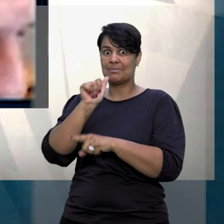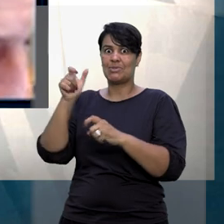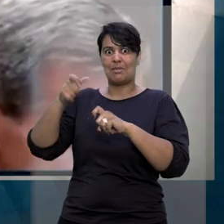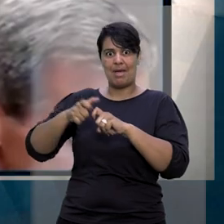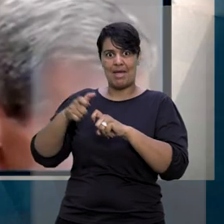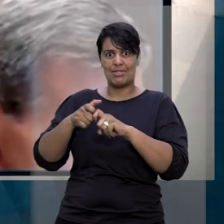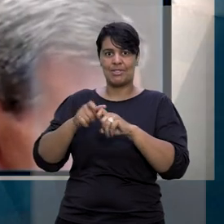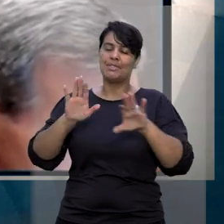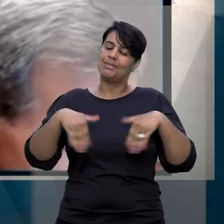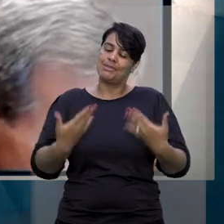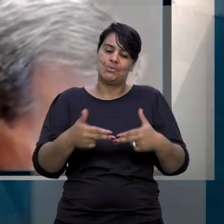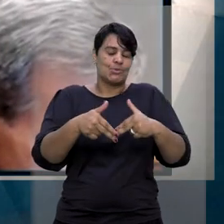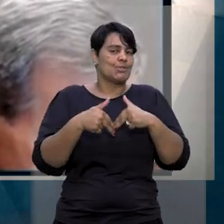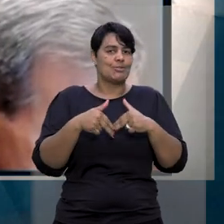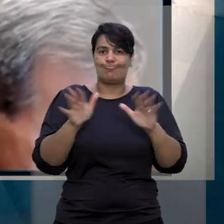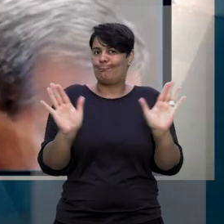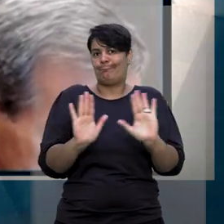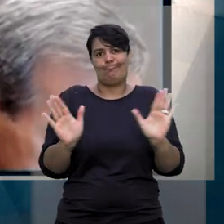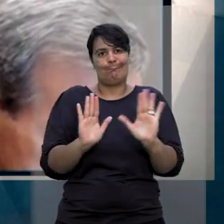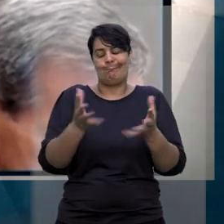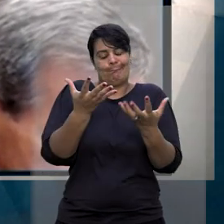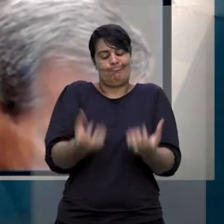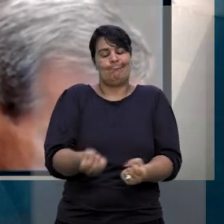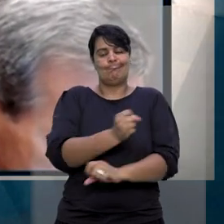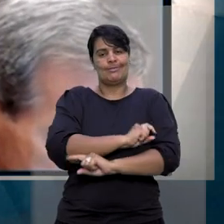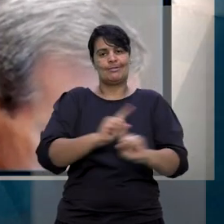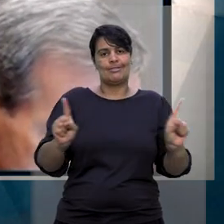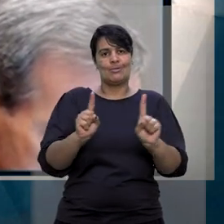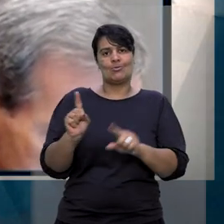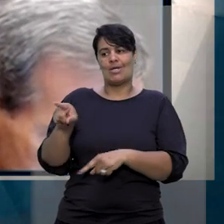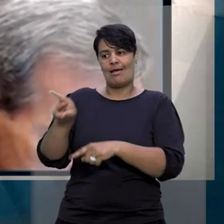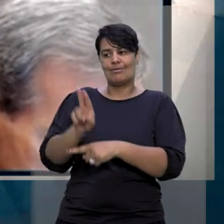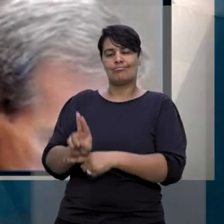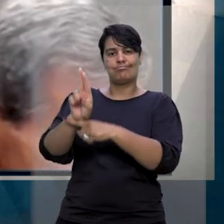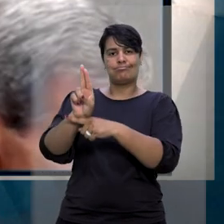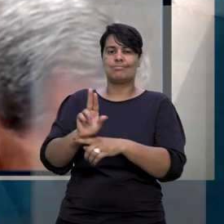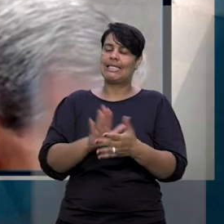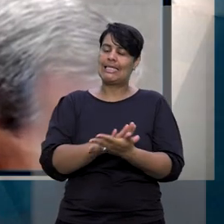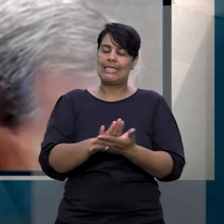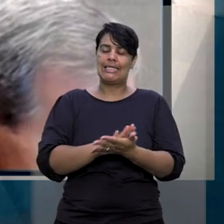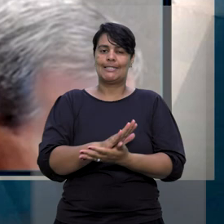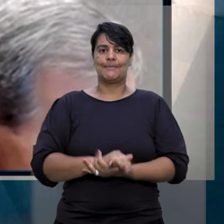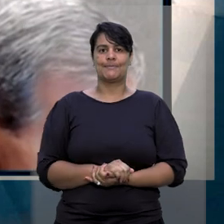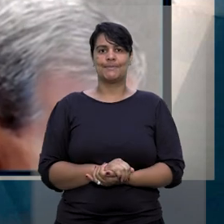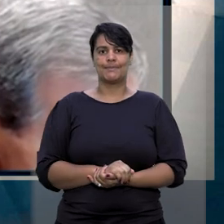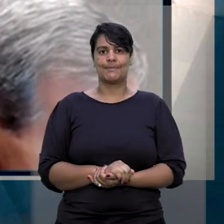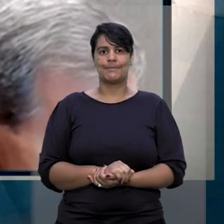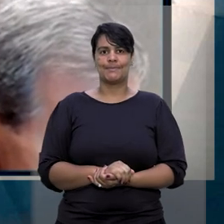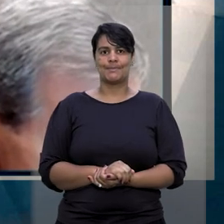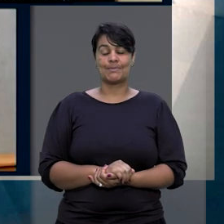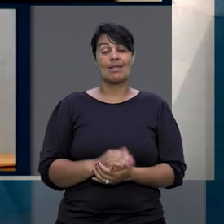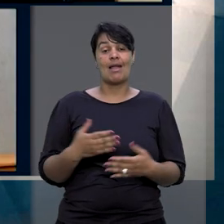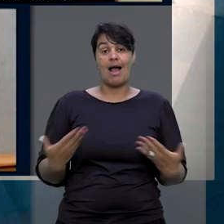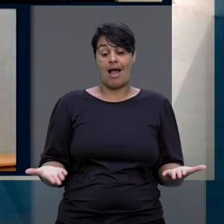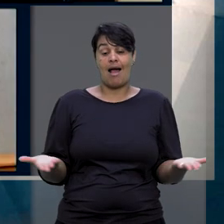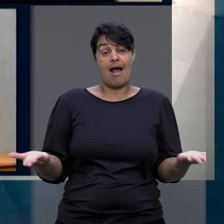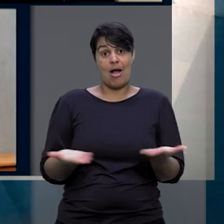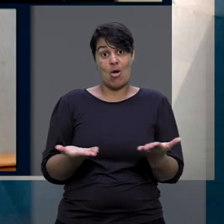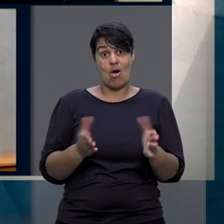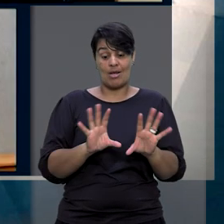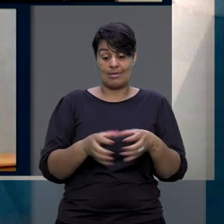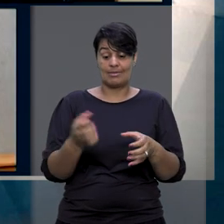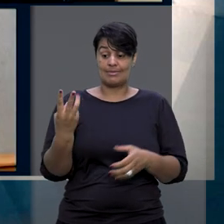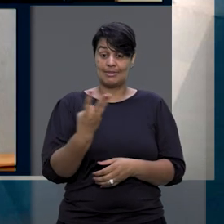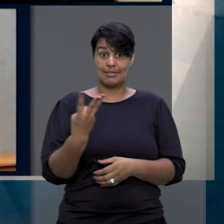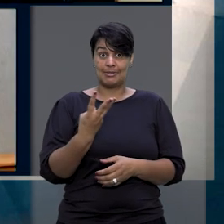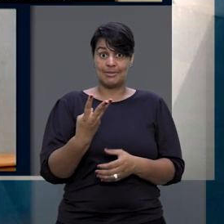indicavam. Por isso, o ministro considerou que a curadoria não poderia ser entregue a nenhuma dessas pessoas. Com isso, o